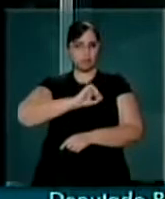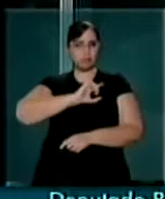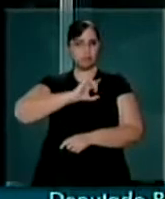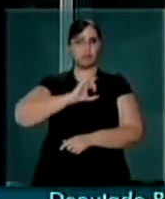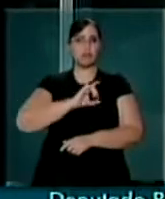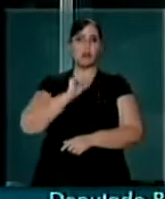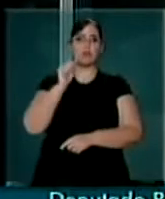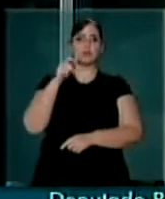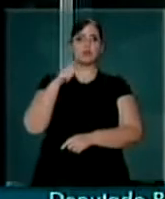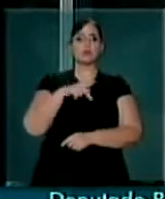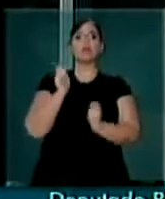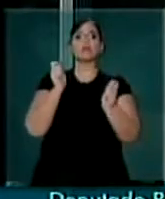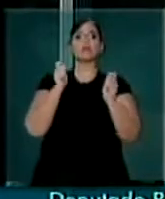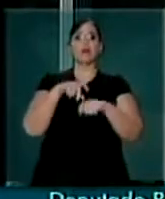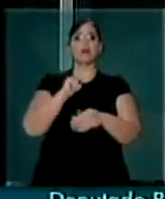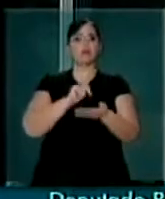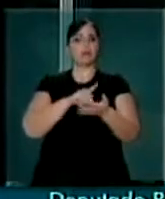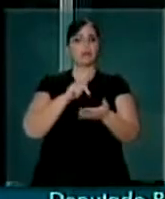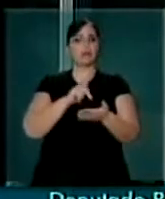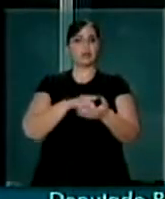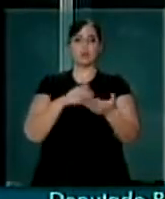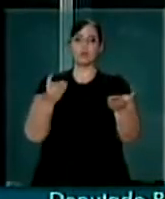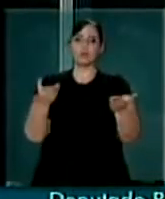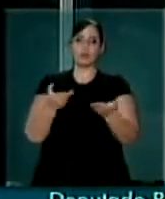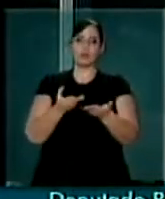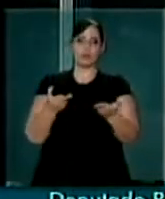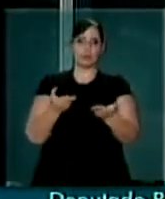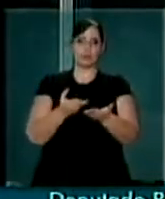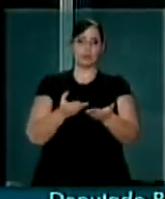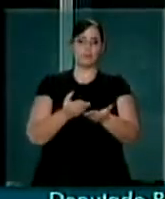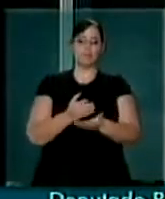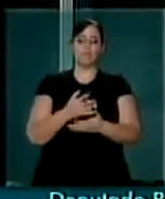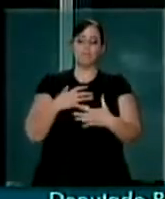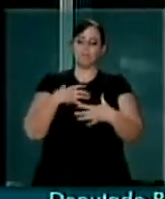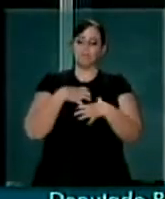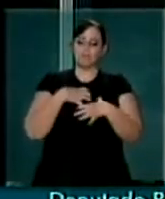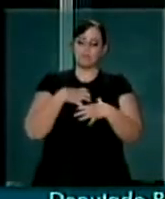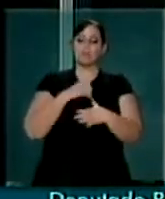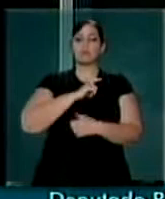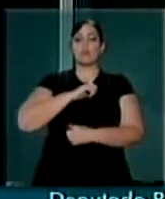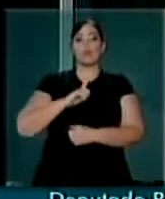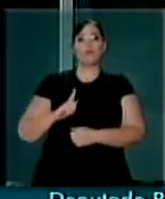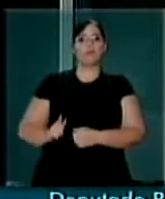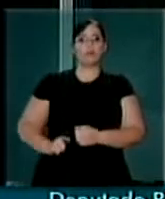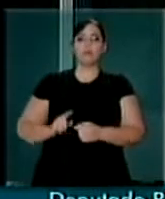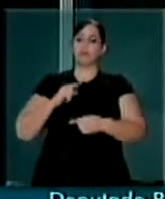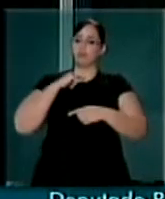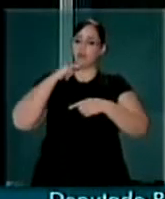pudessem se tornar realidade no dia de hoje. O governo vem jogando